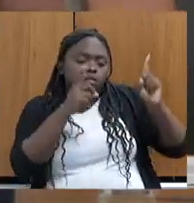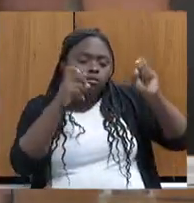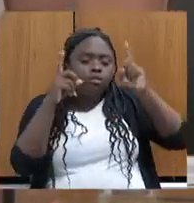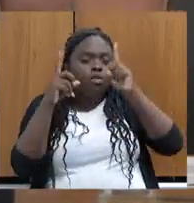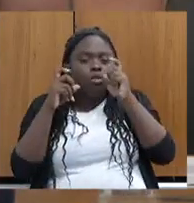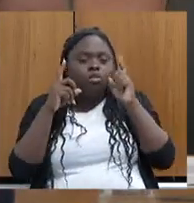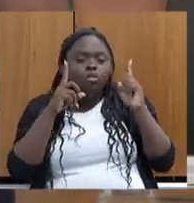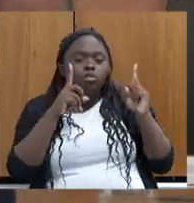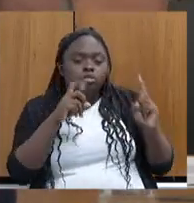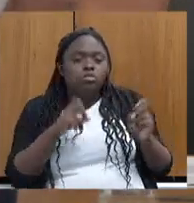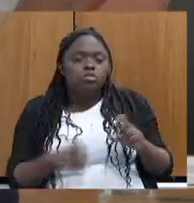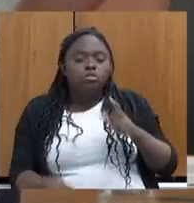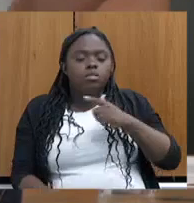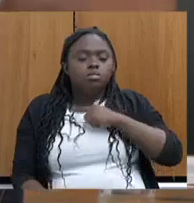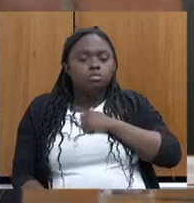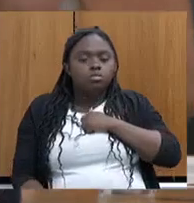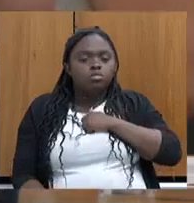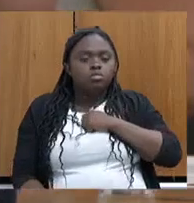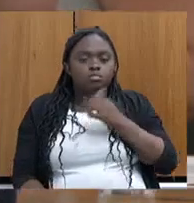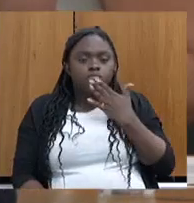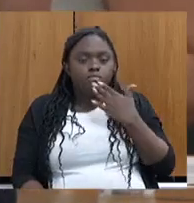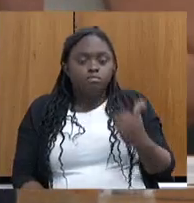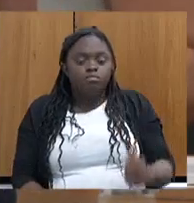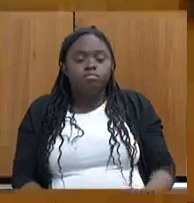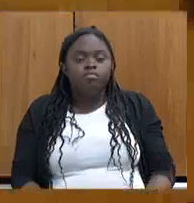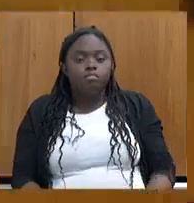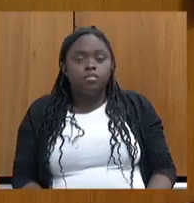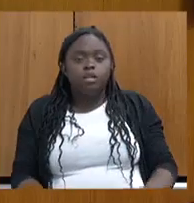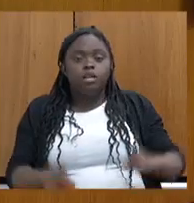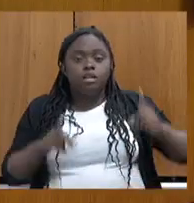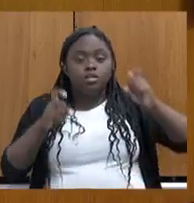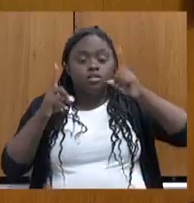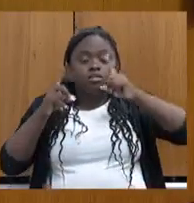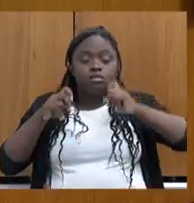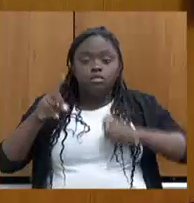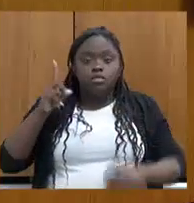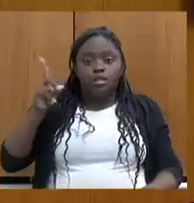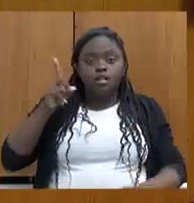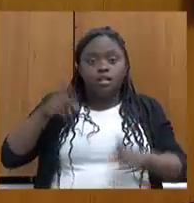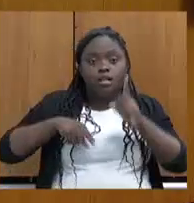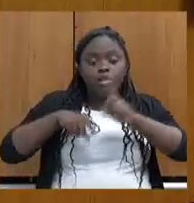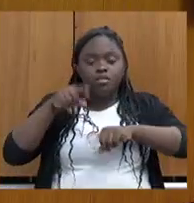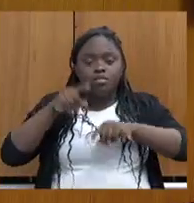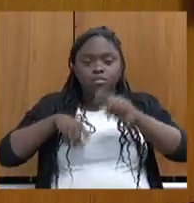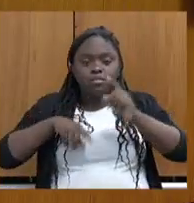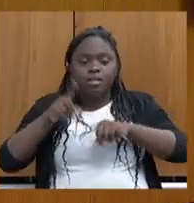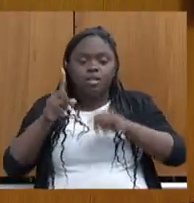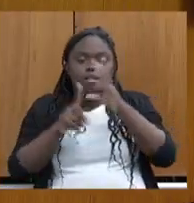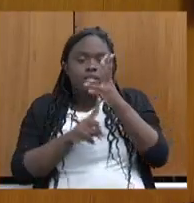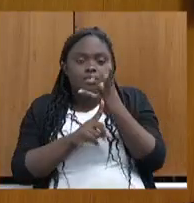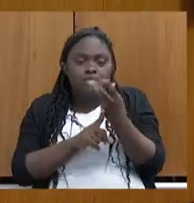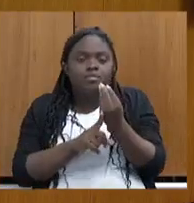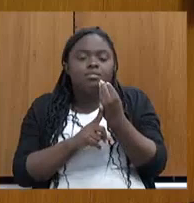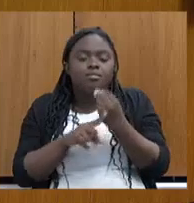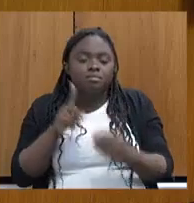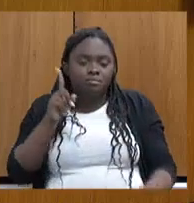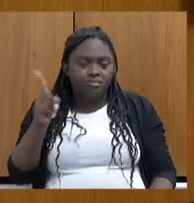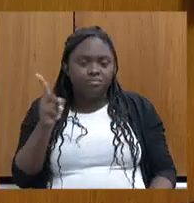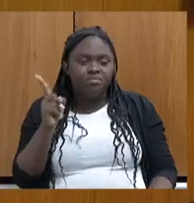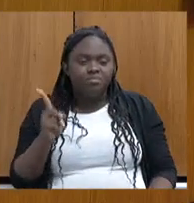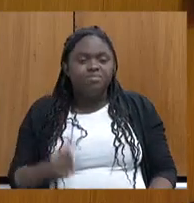a autoestima das meninas. Essas fotografias estão lá no Palácio das Artes e foram vítimas, mas